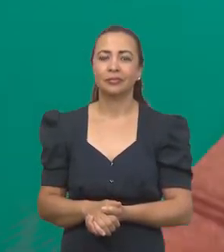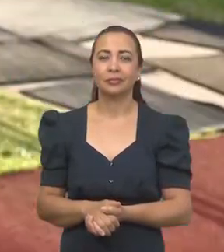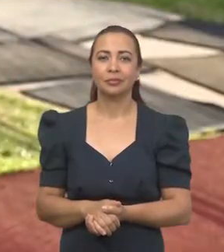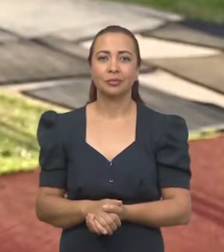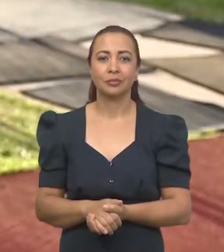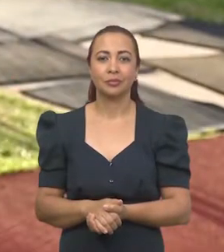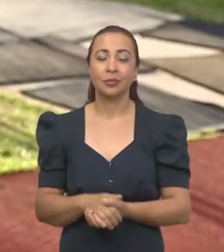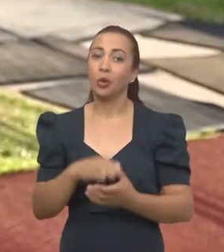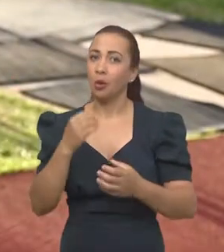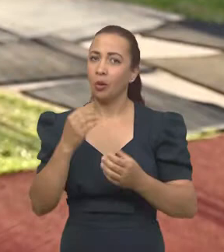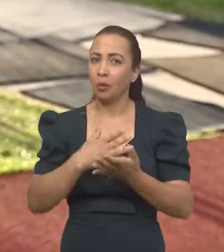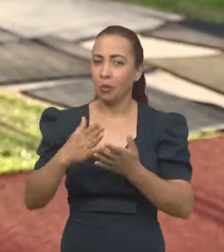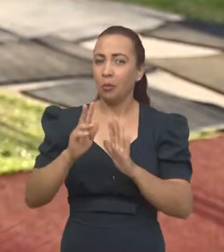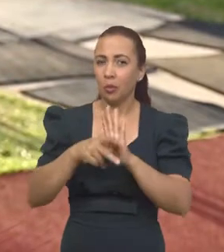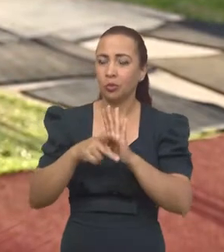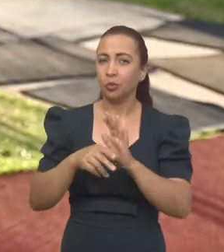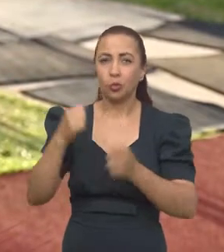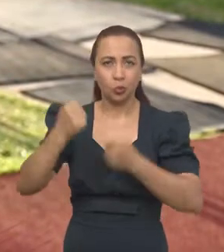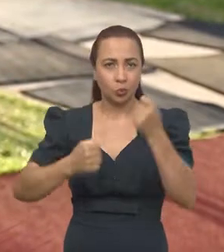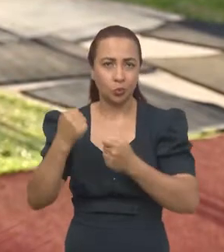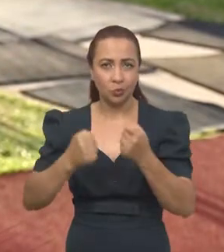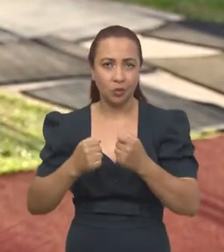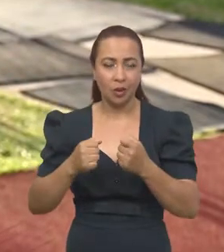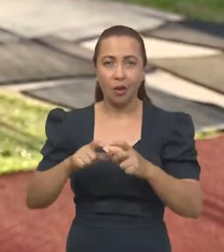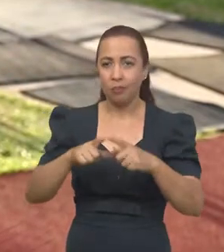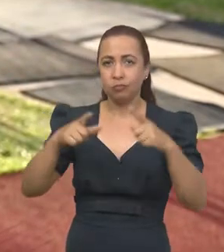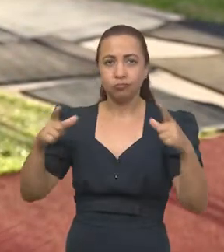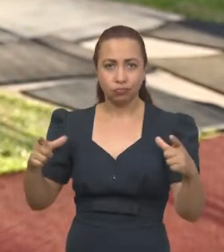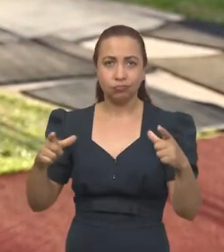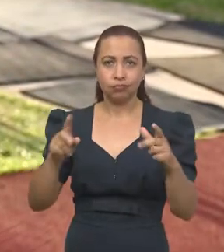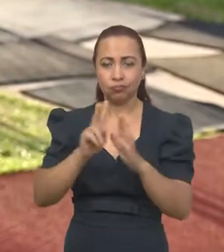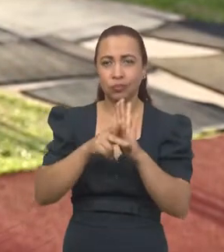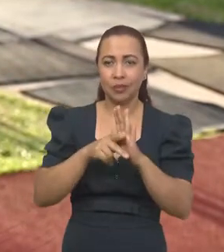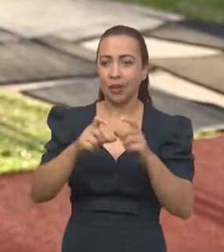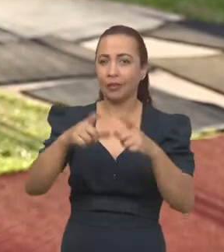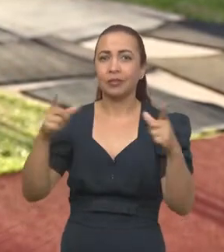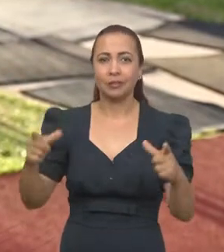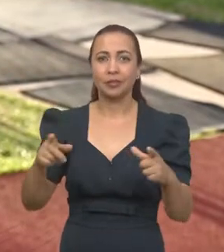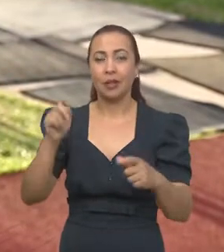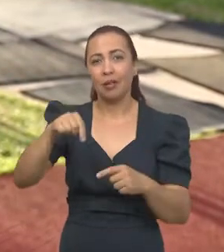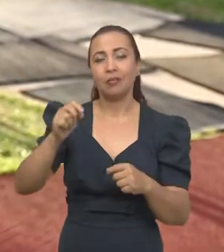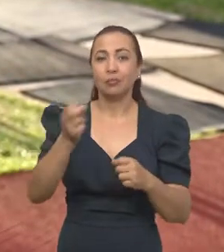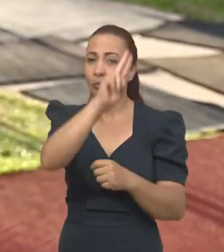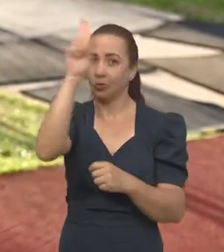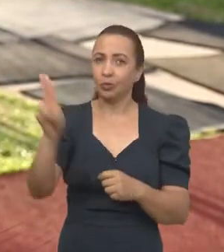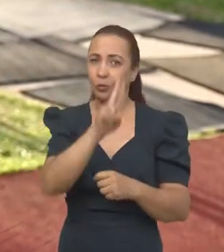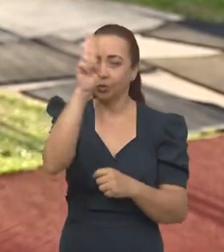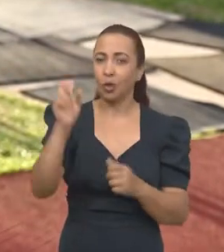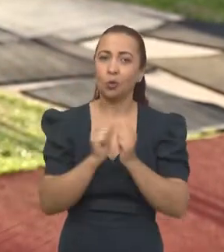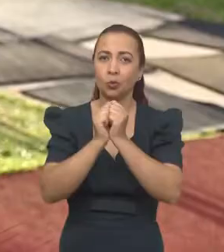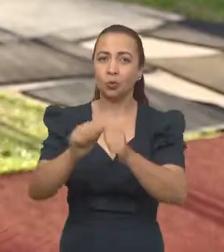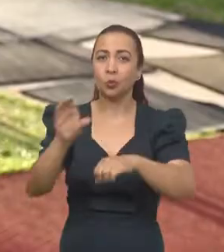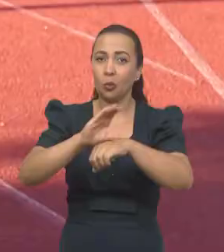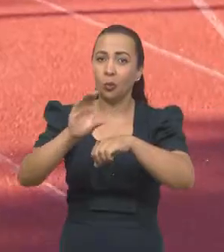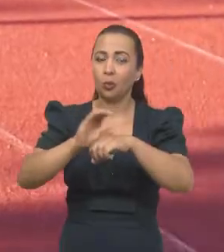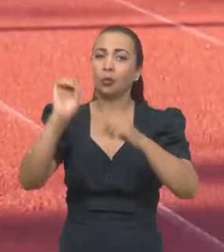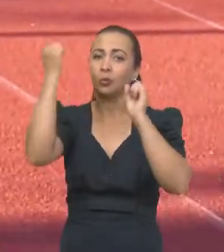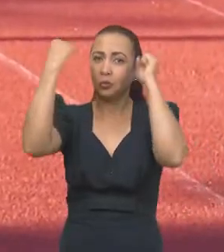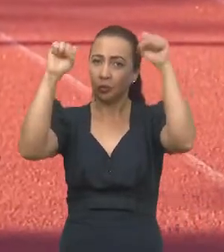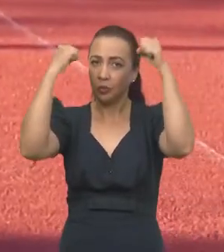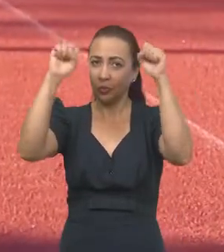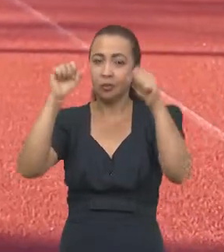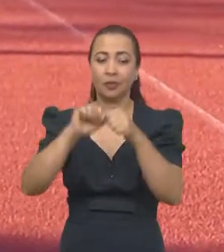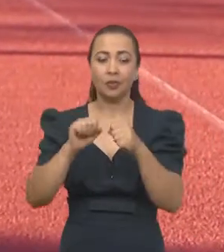O Clube de Corrida é um projeto de extensão aqui da universidade, vinculado ao Departamento de Educação Física. E a gente faz um